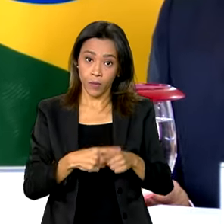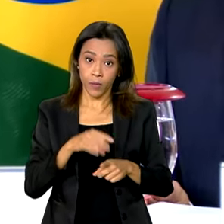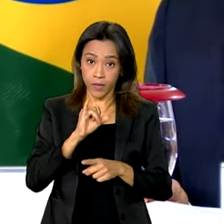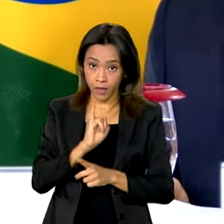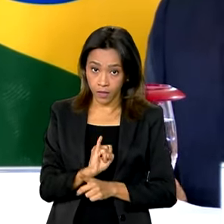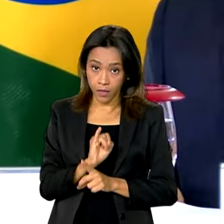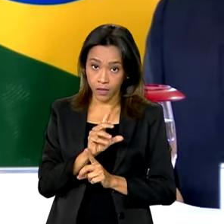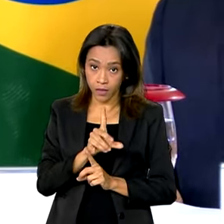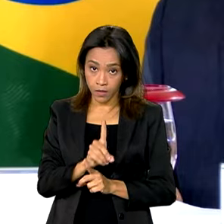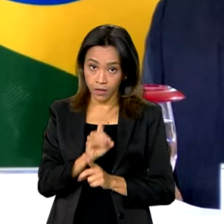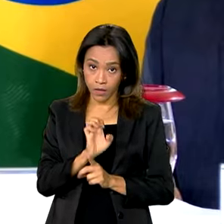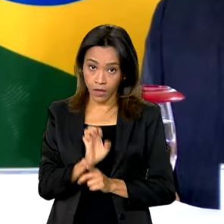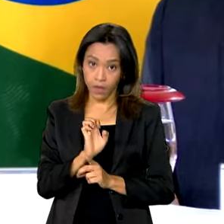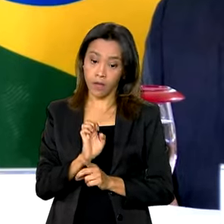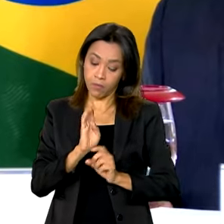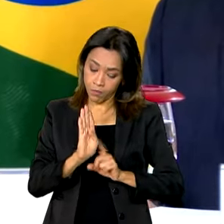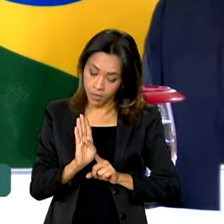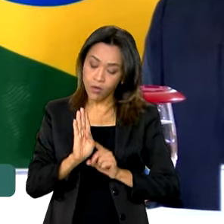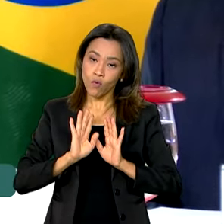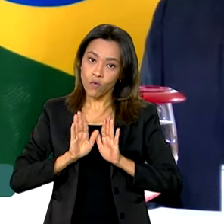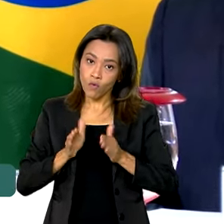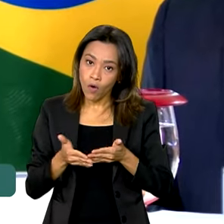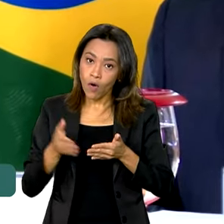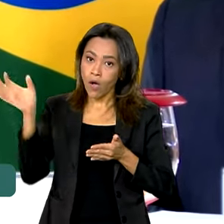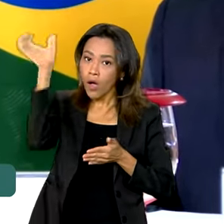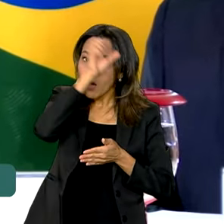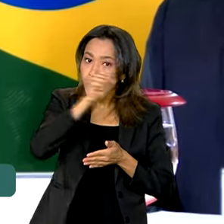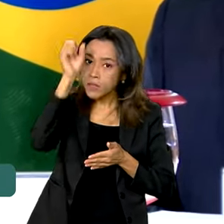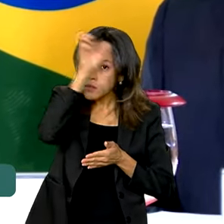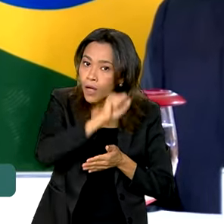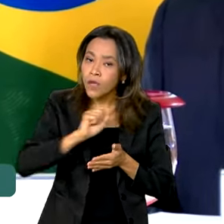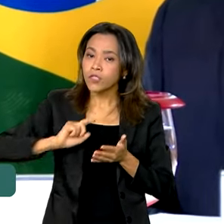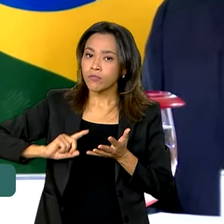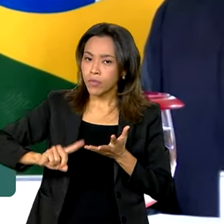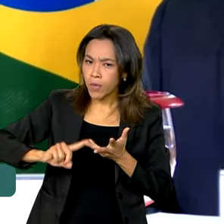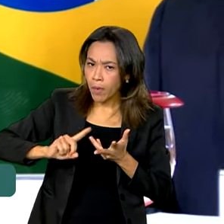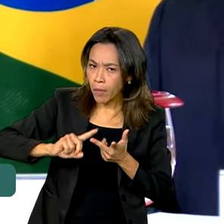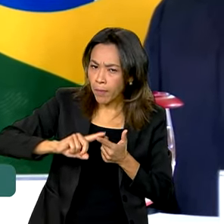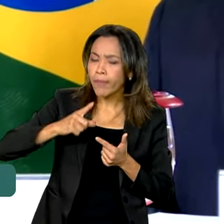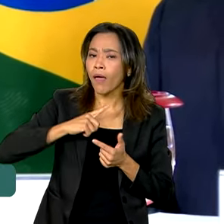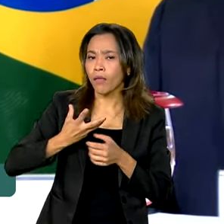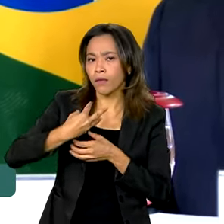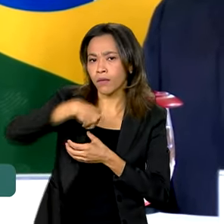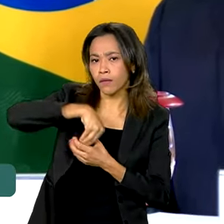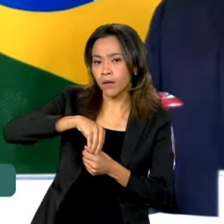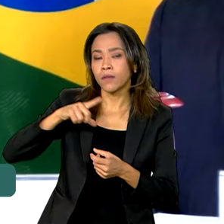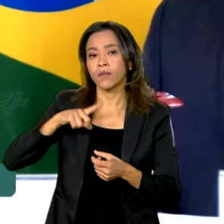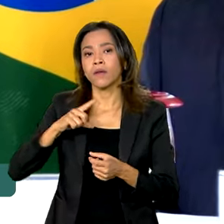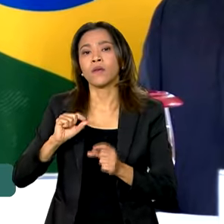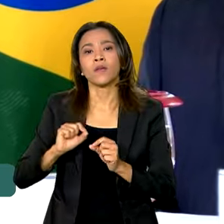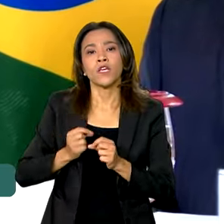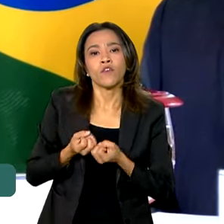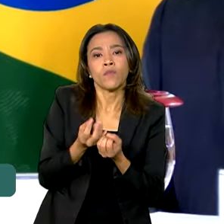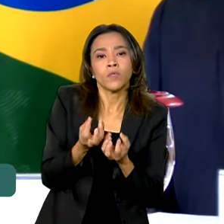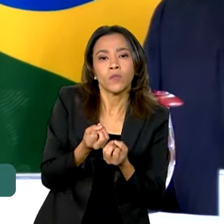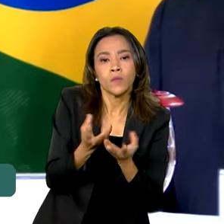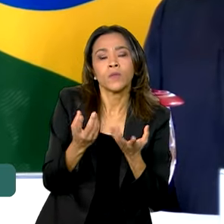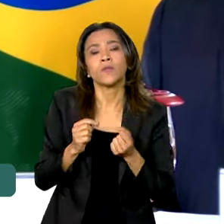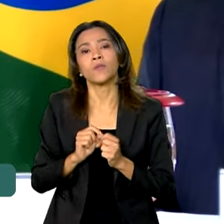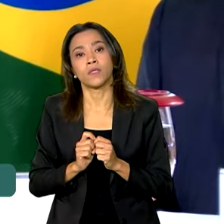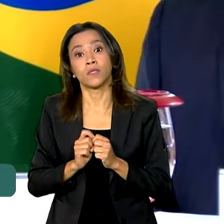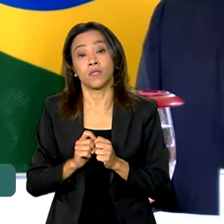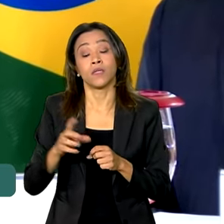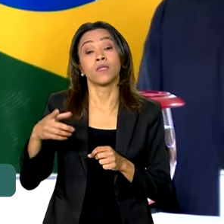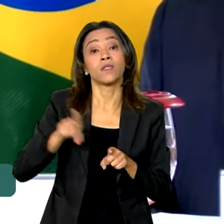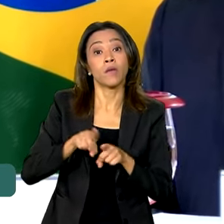da aprendizagem e trata do fluxo. Então ele separa um pouco isso, os novos indicadores, trata da